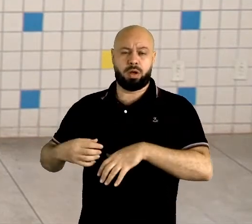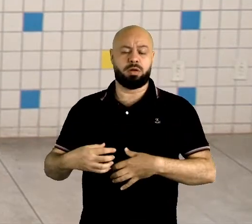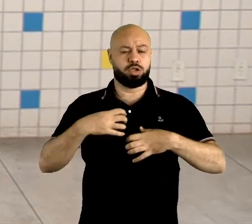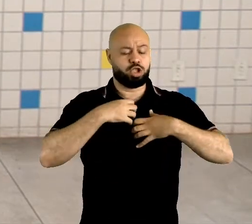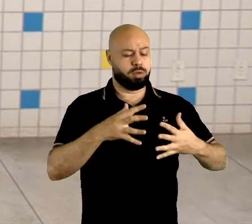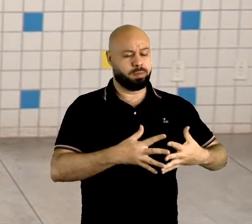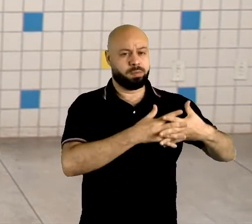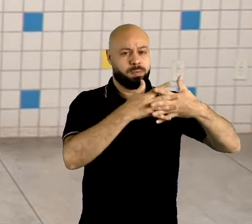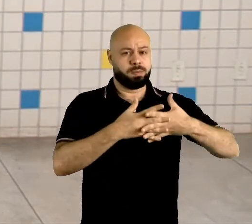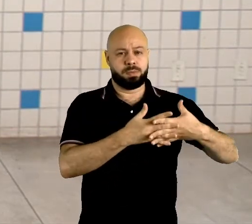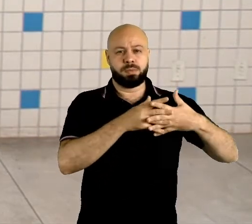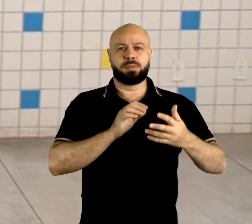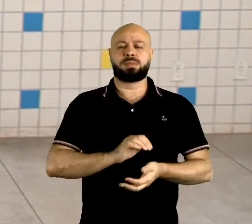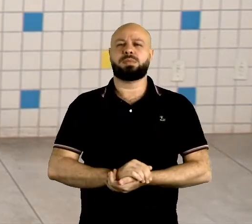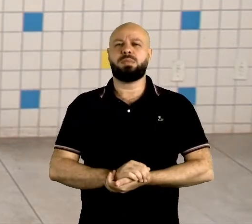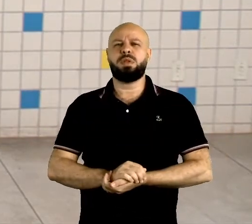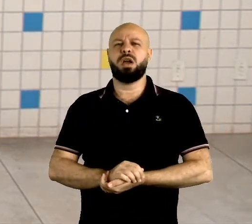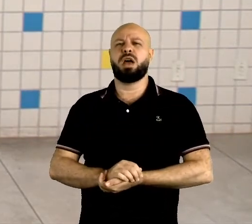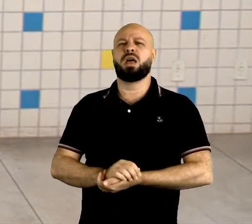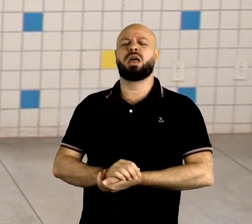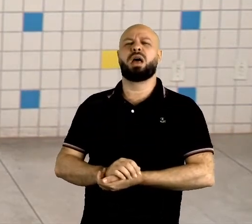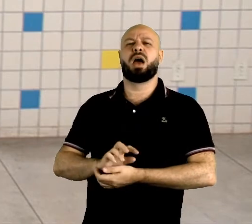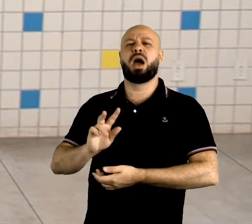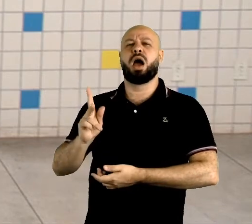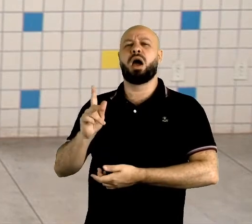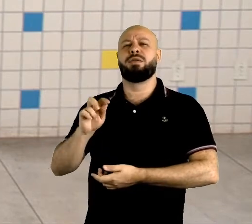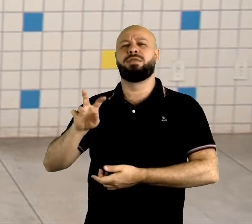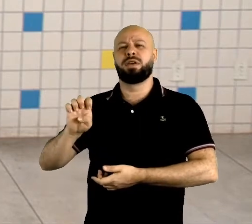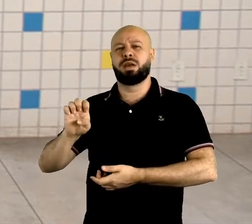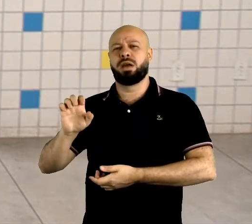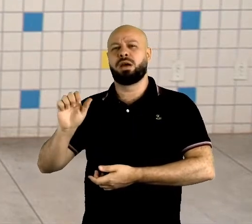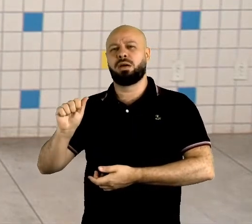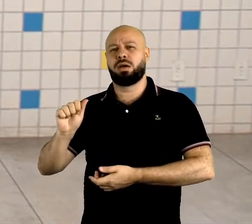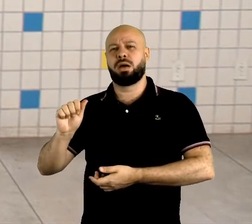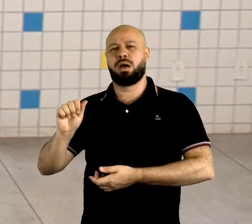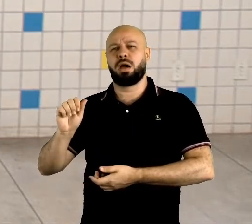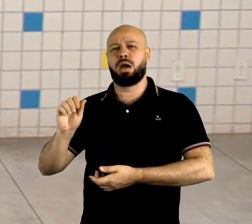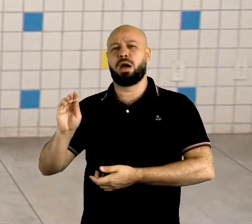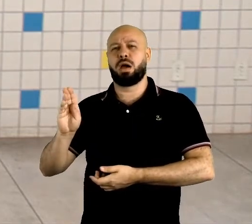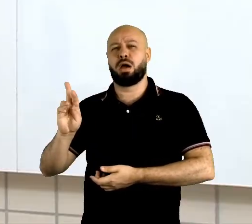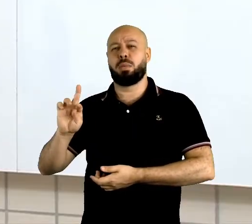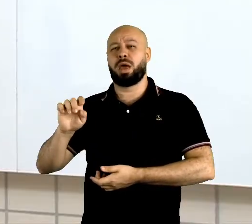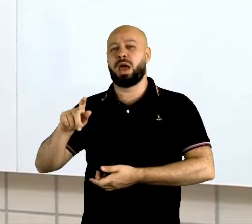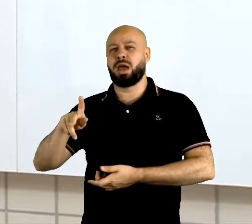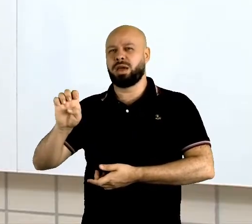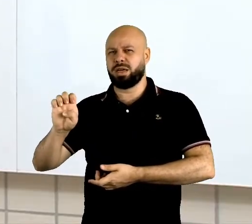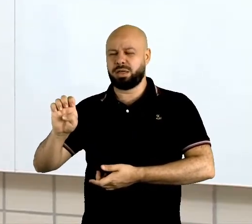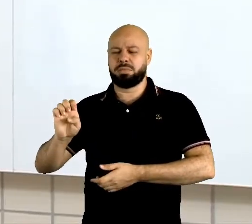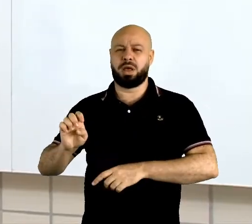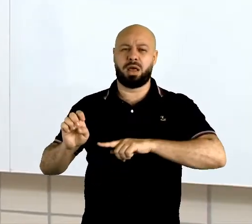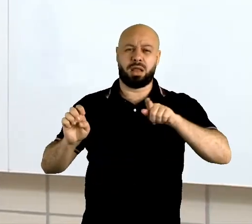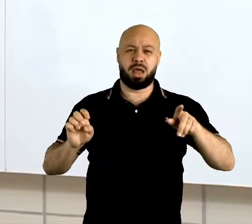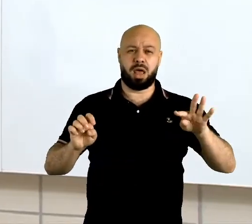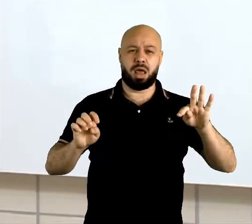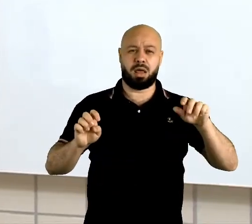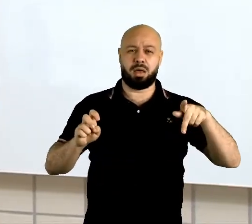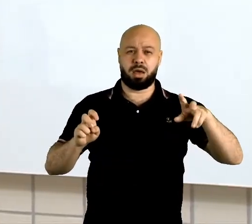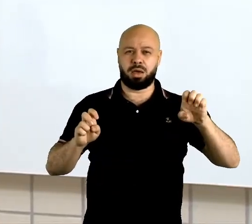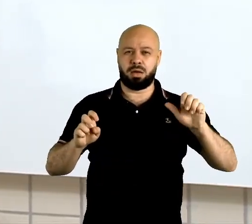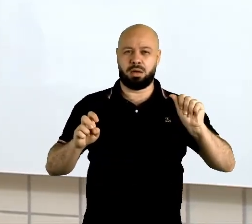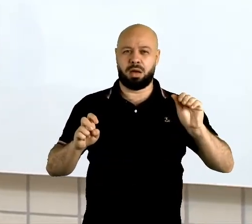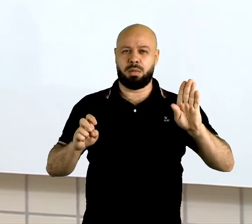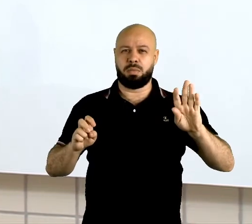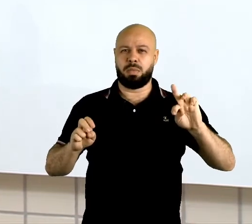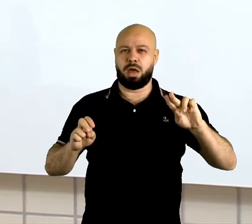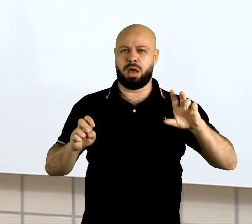Dar um intervalo, dar um tempo, né? Eu falo para vocês, pessoal, ó, take a break, né? Vamos dar um tempo. Temos ainda o exemplo, né? Have